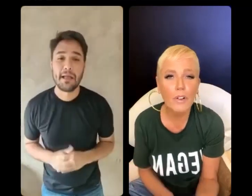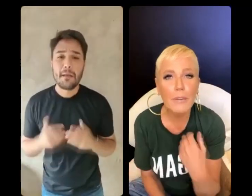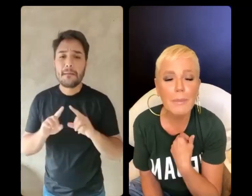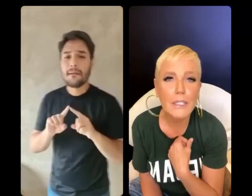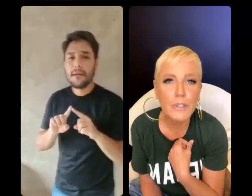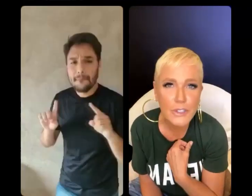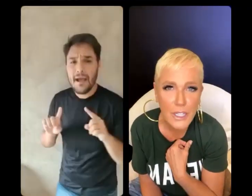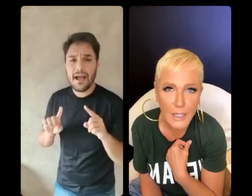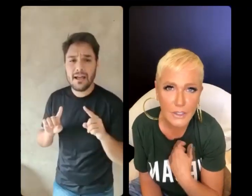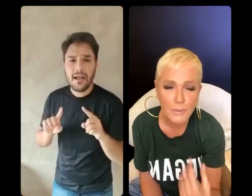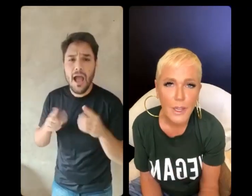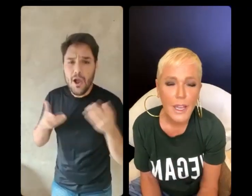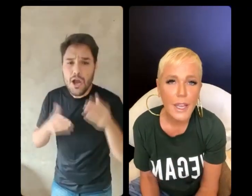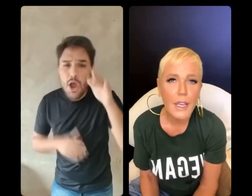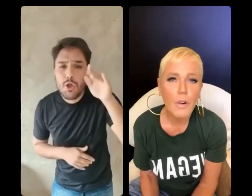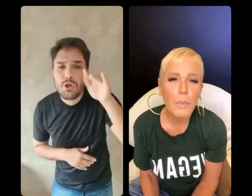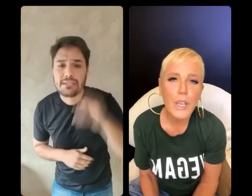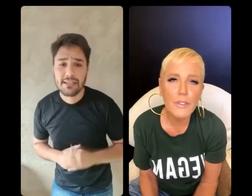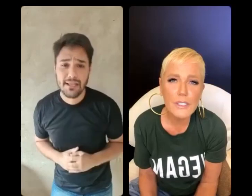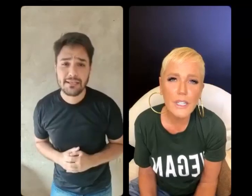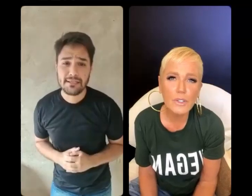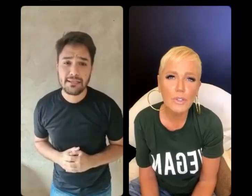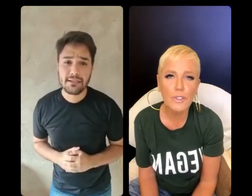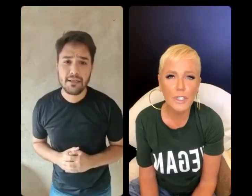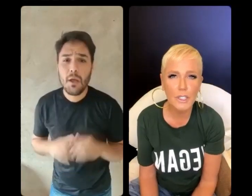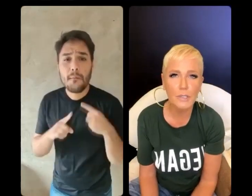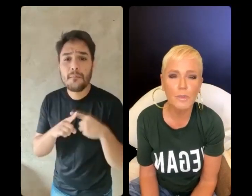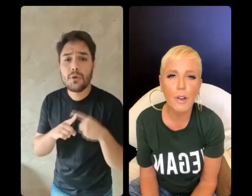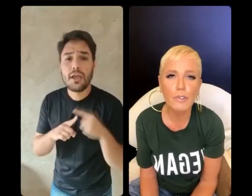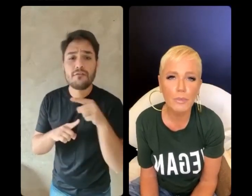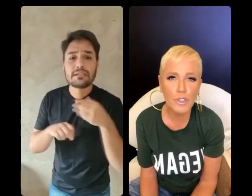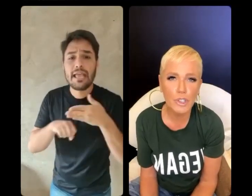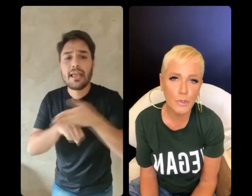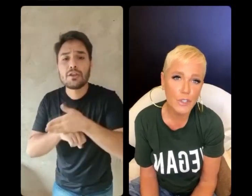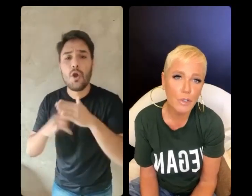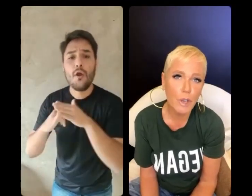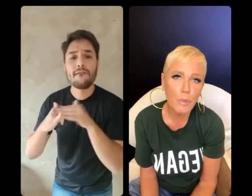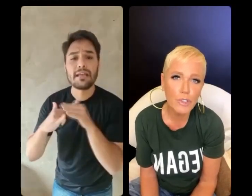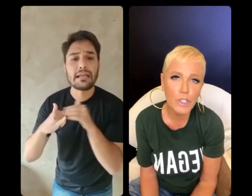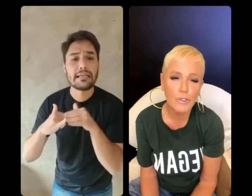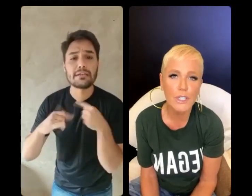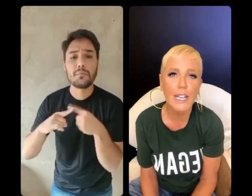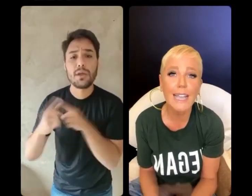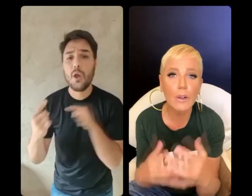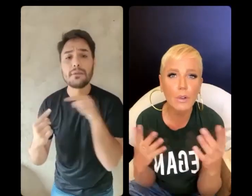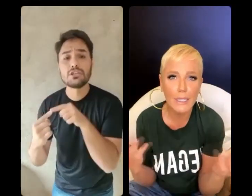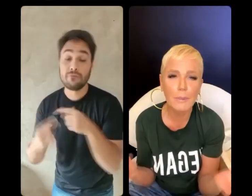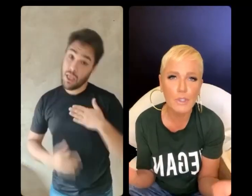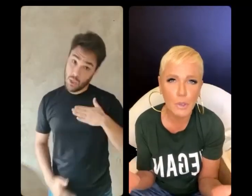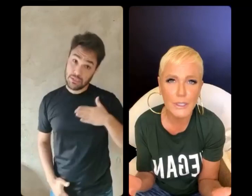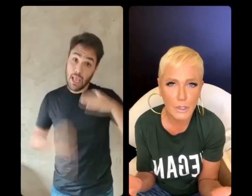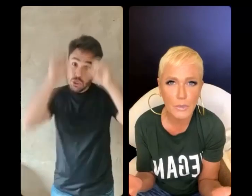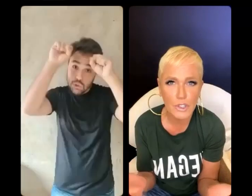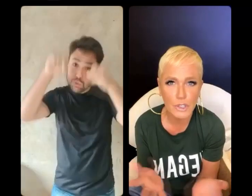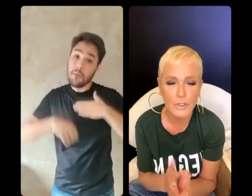Mas agora me mata a curiosidade! Claro! Por que que você entrou no veganismo? Qual é o teu motivo? Eu sei o meu motivo, eu sei que cada um, cada